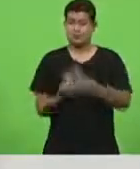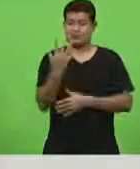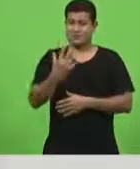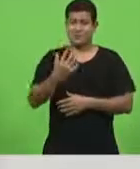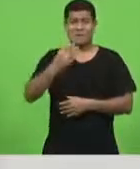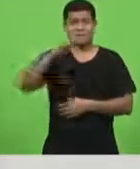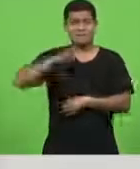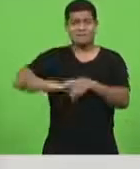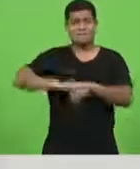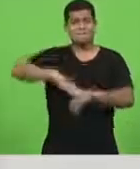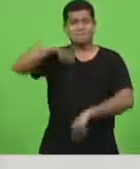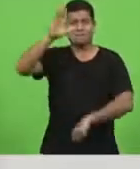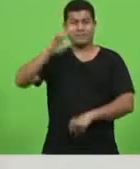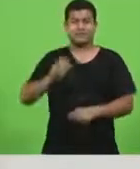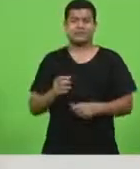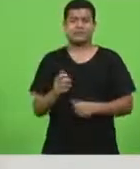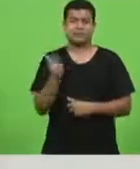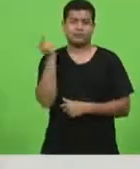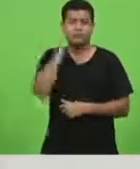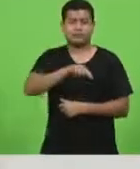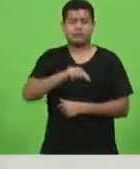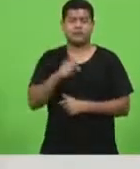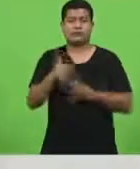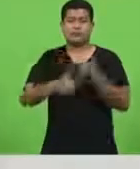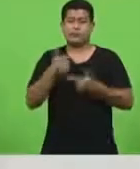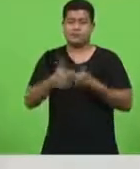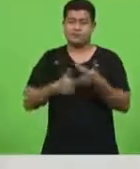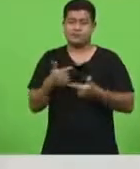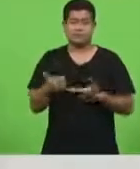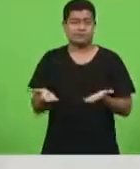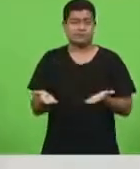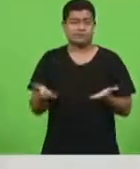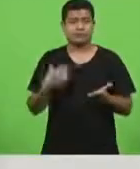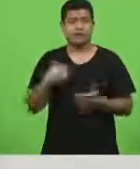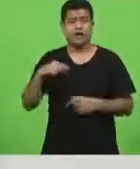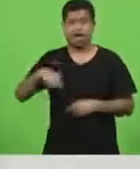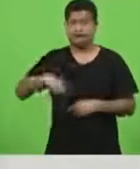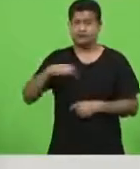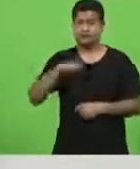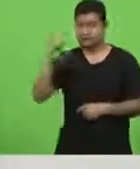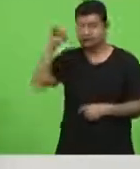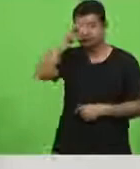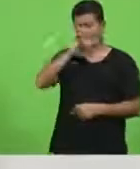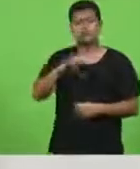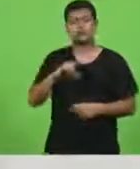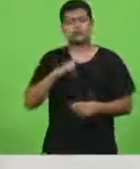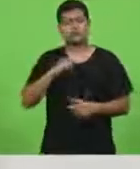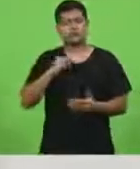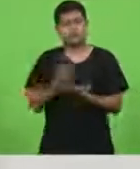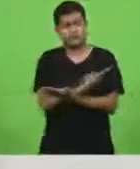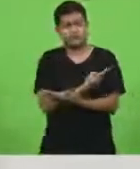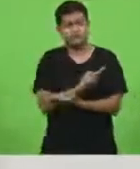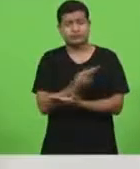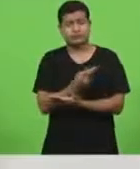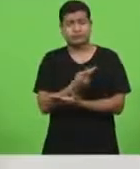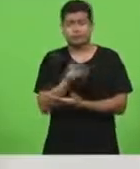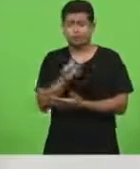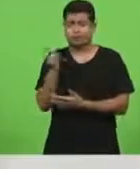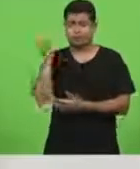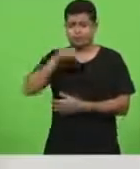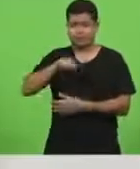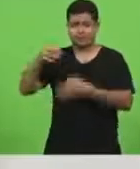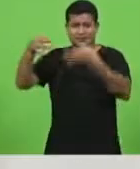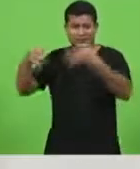estado que nós vivemos temos dificuldades temos erros temos acerto mas também